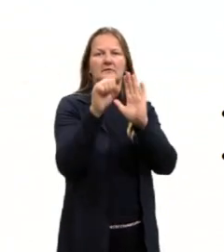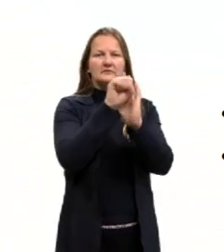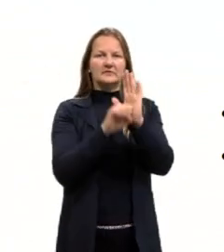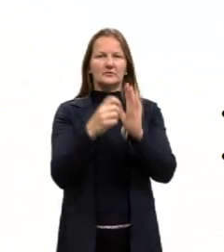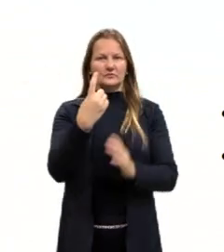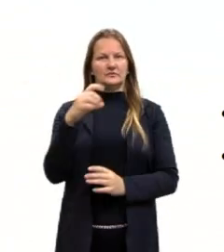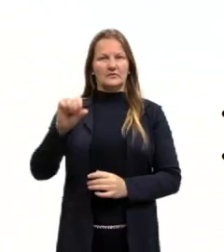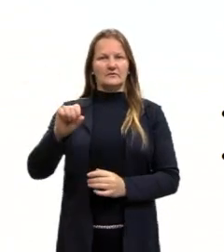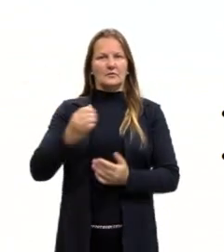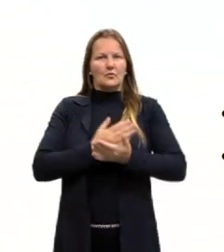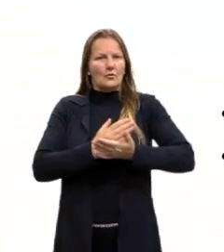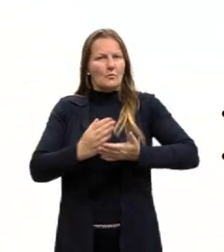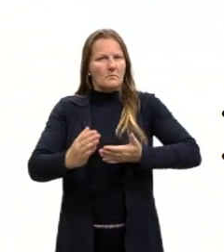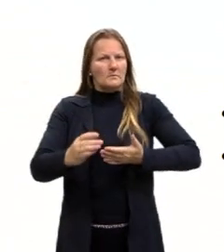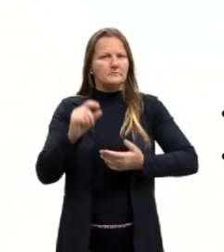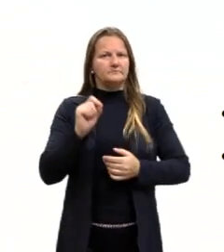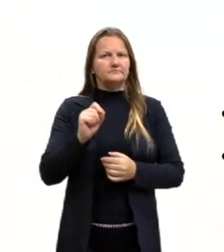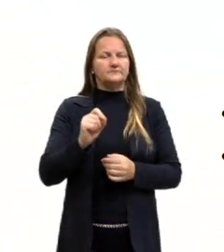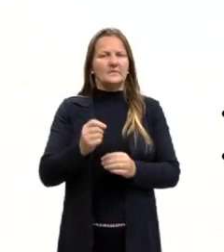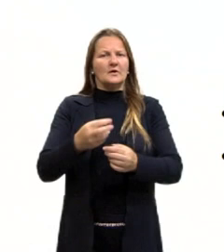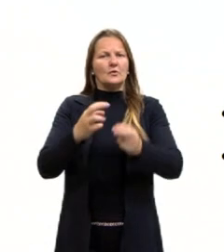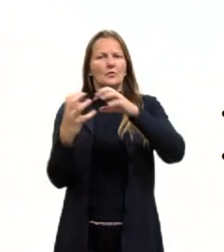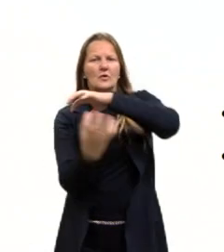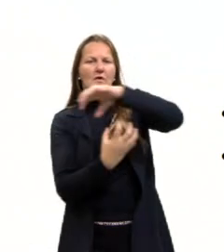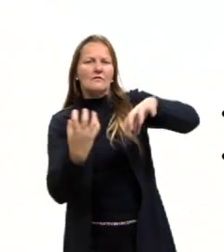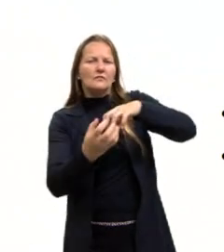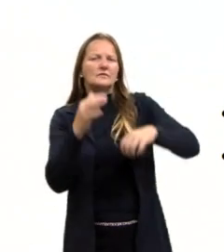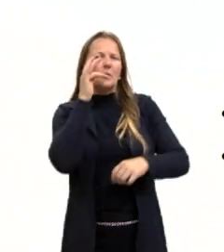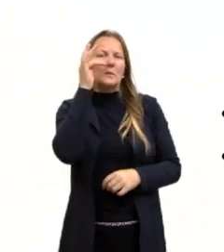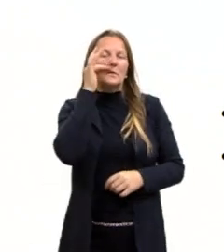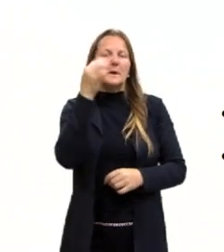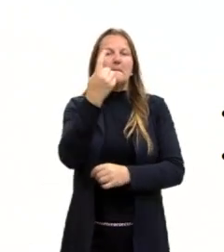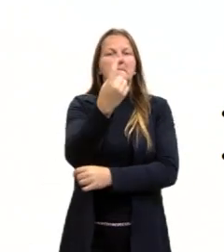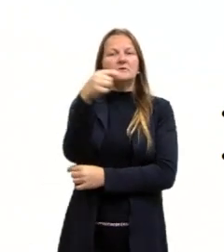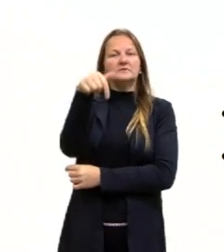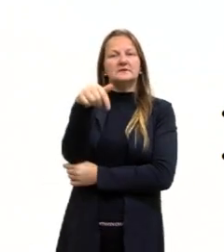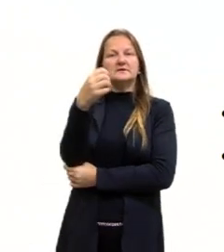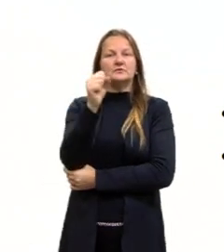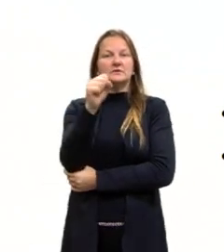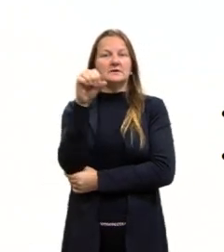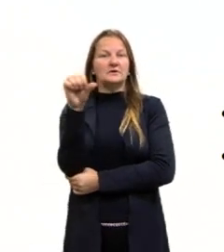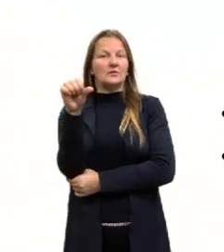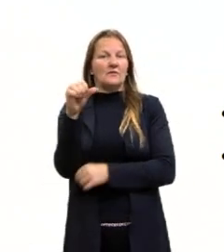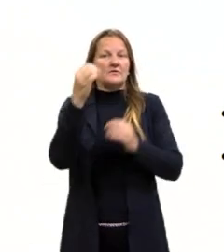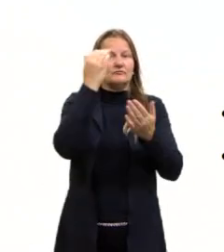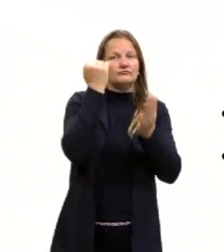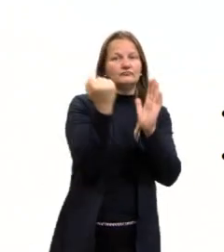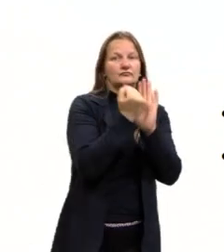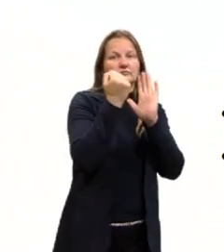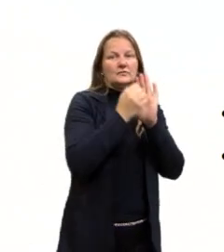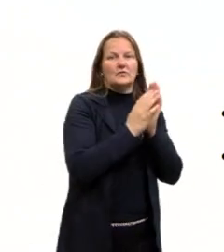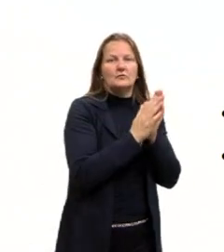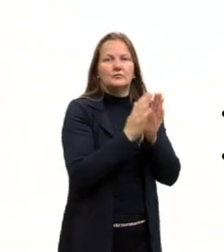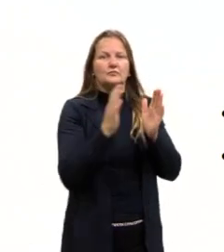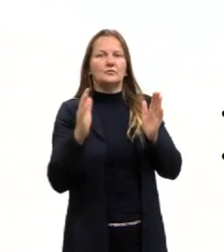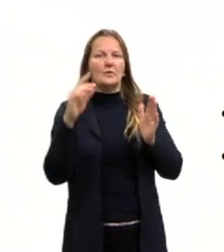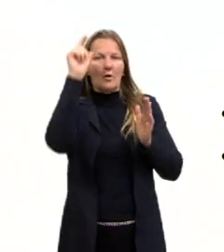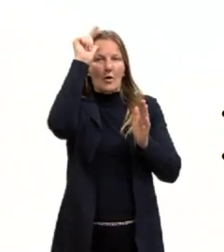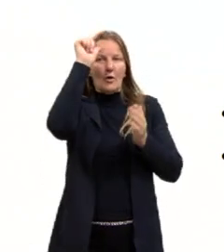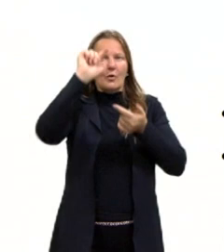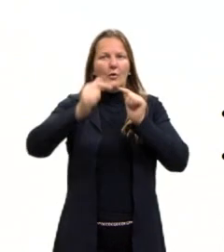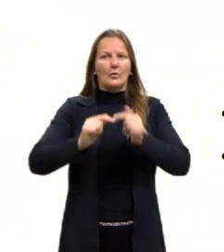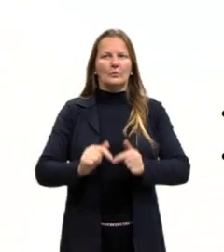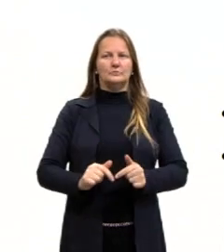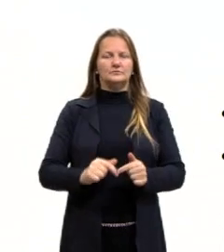começa lá com a Revolução Francesa, em 1789. E que essa lógica, ela vai ir até